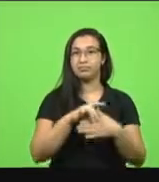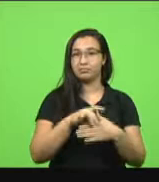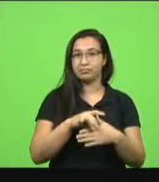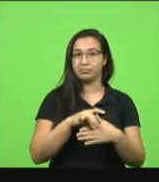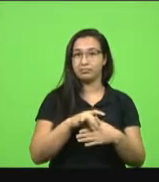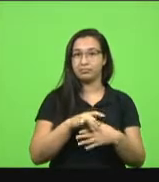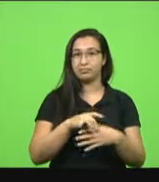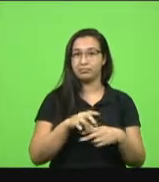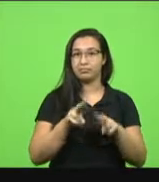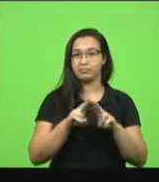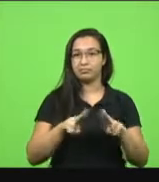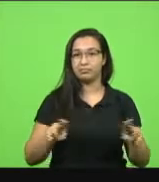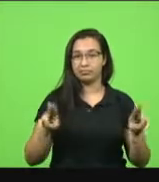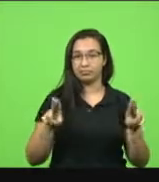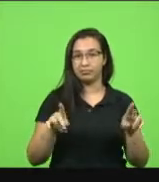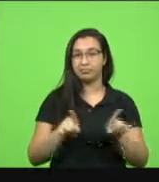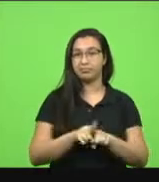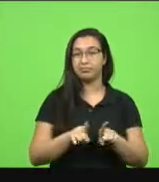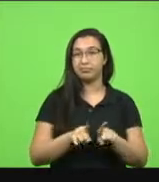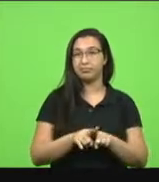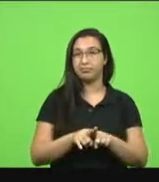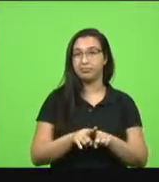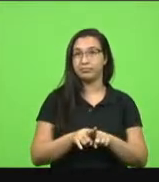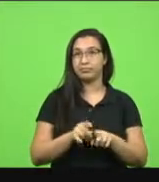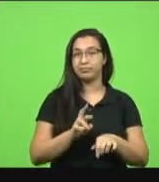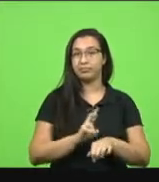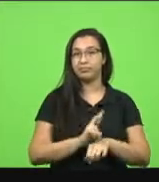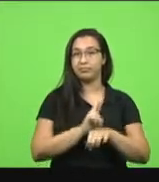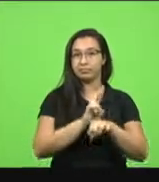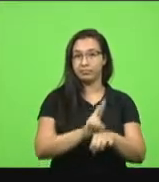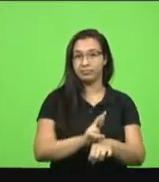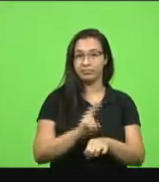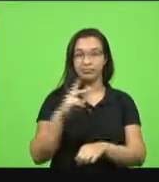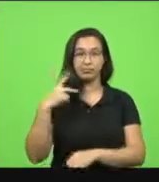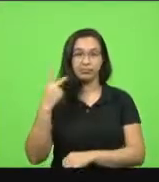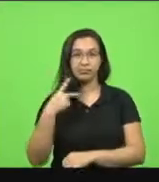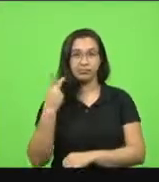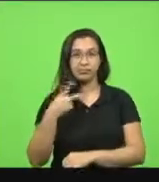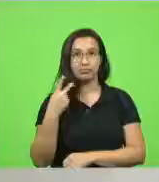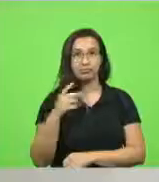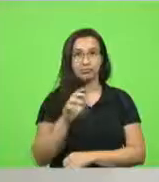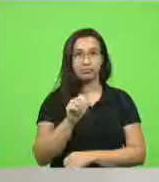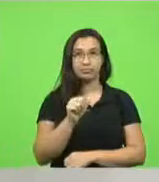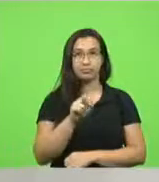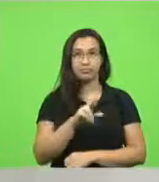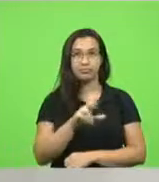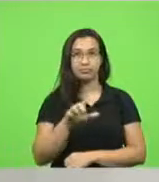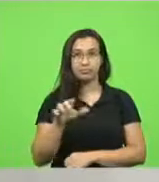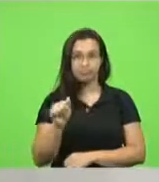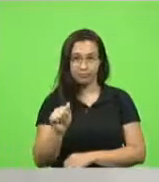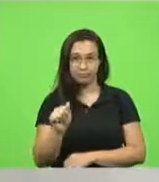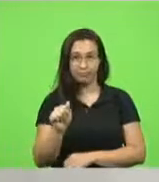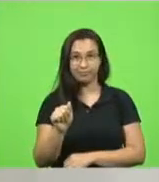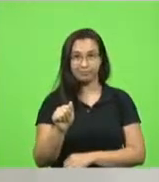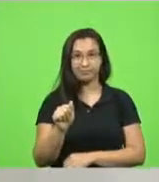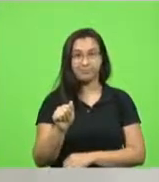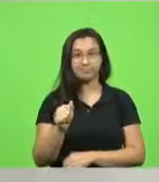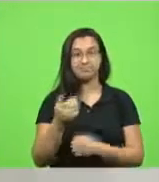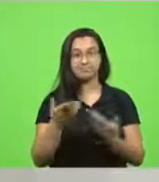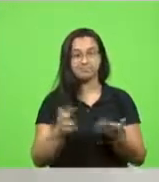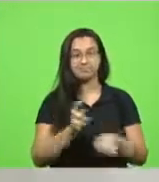último, representando os vereadores e vereadoras, a nossa vereadora de Florianópolis, Carla Aires. Vocês vejam que há uma representação